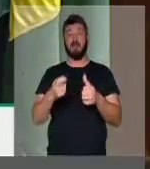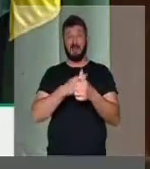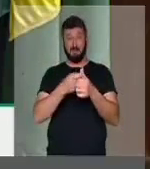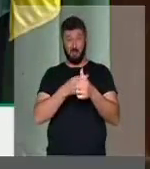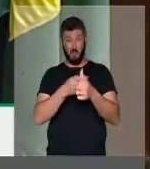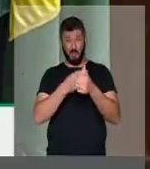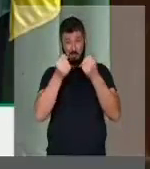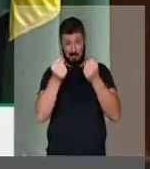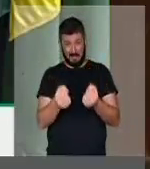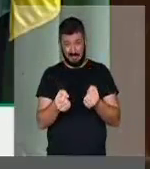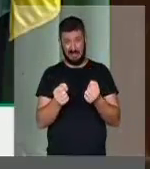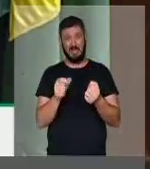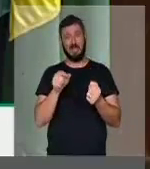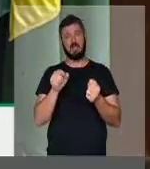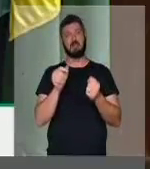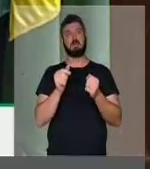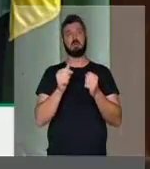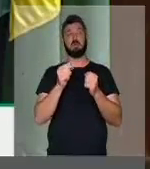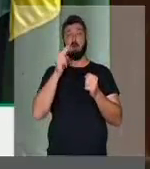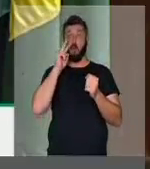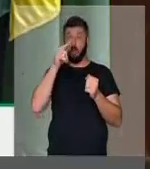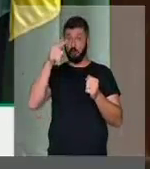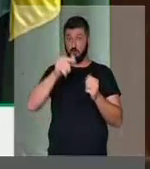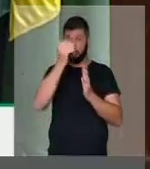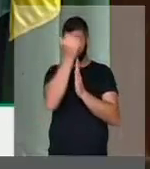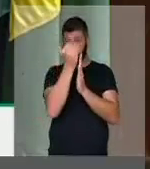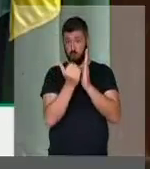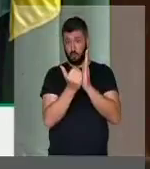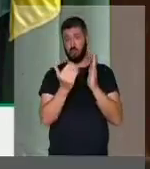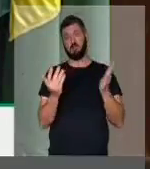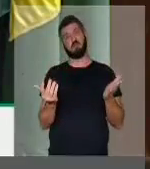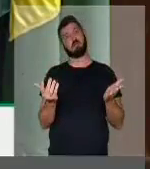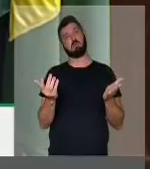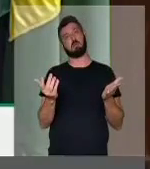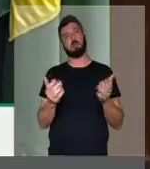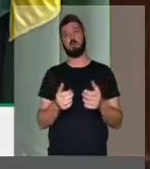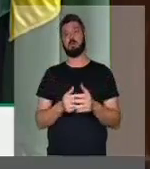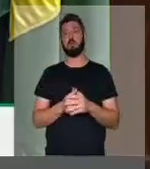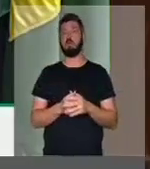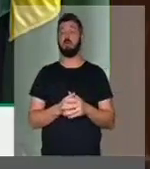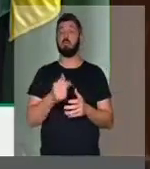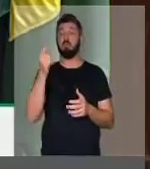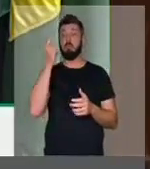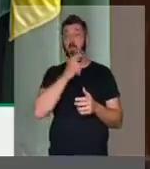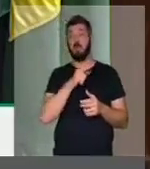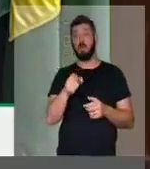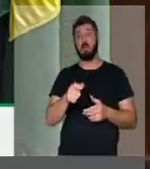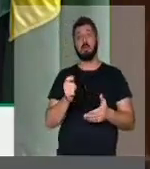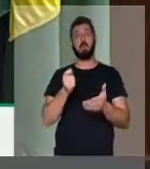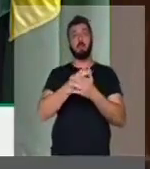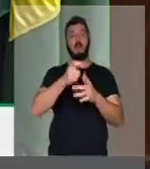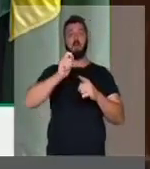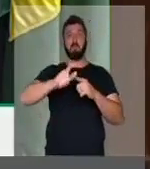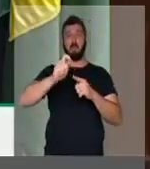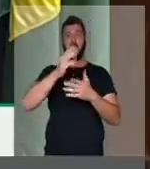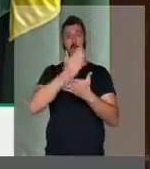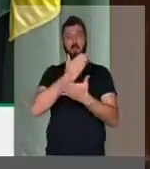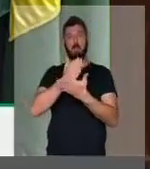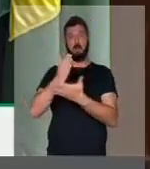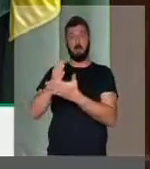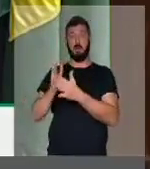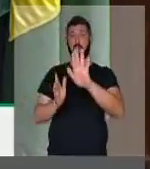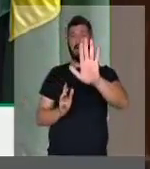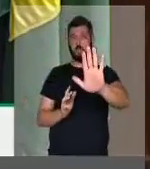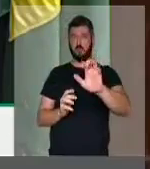multas, que elas sejam revistas ou que sejam reduzidas, para que eles possam pagar. Agora, veja